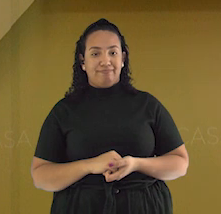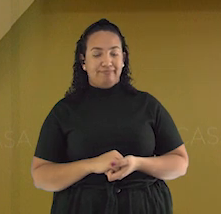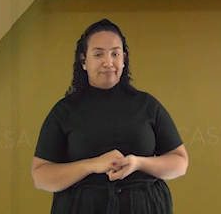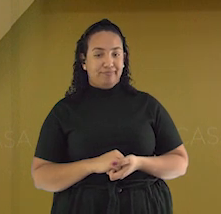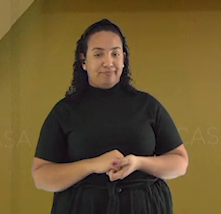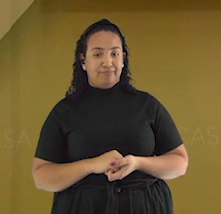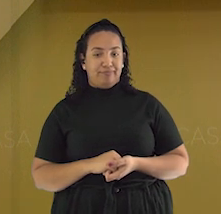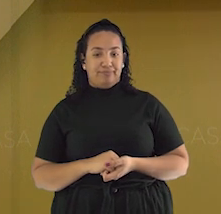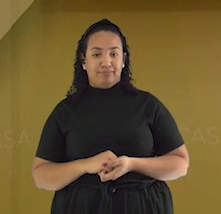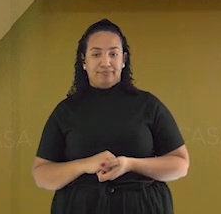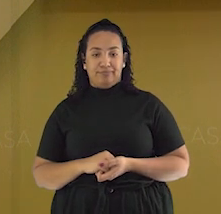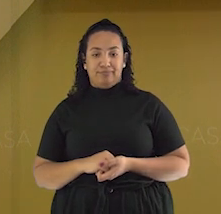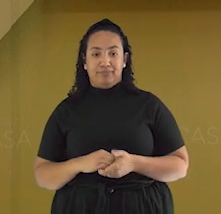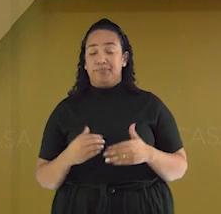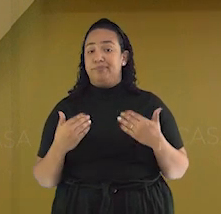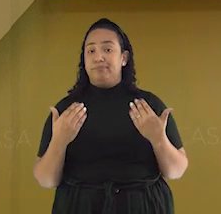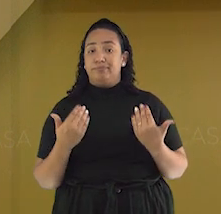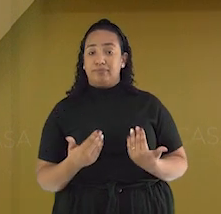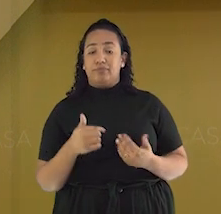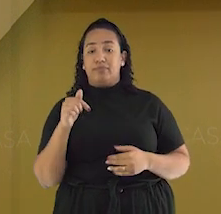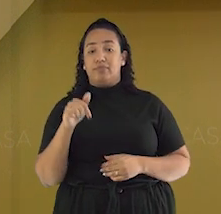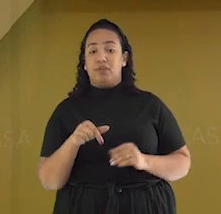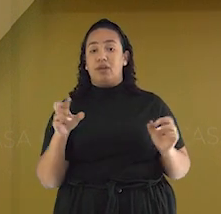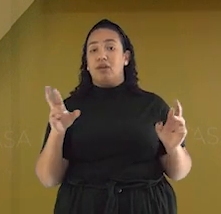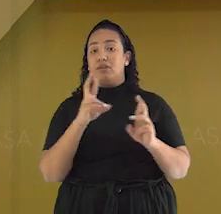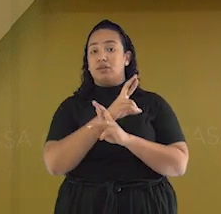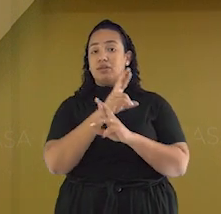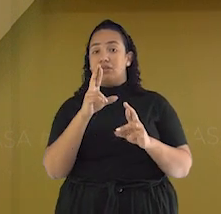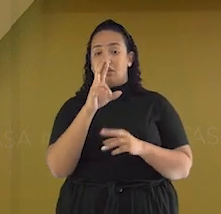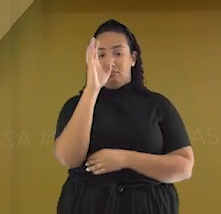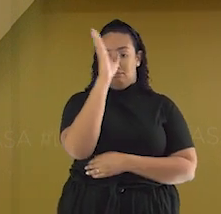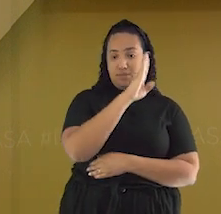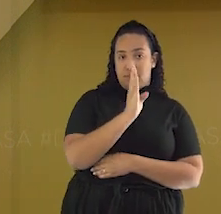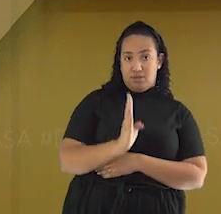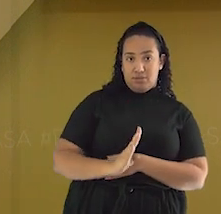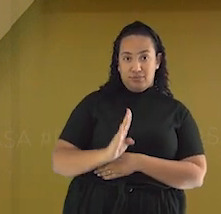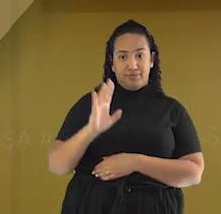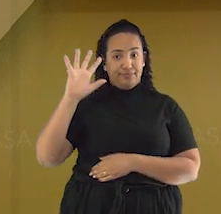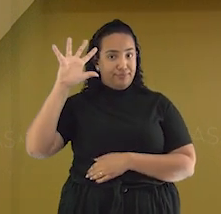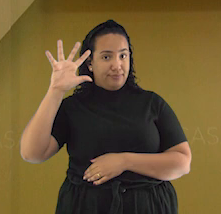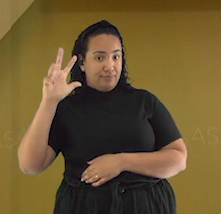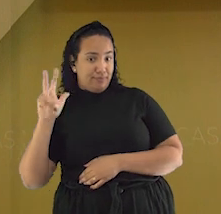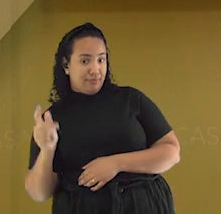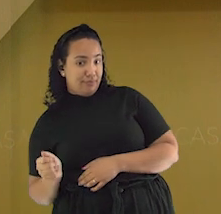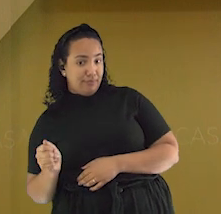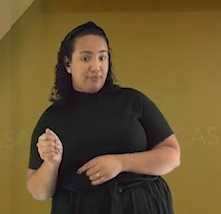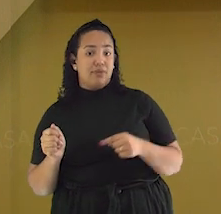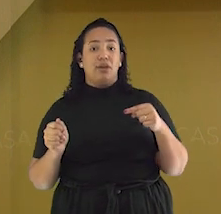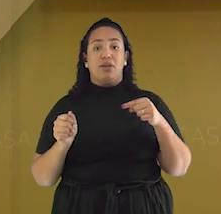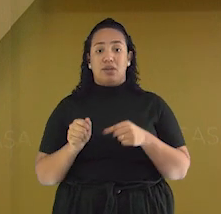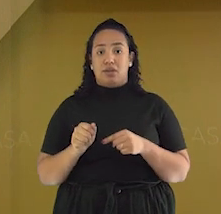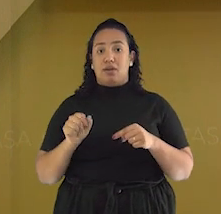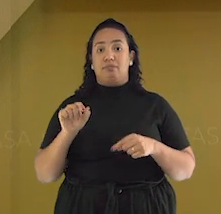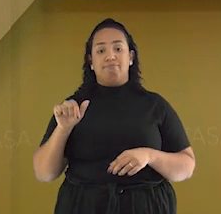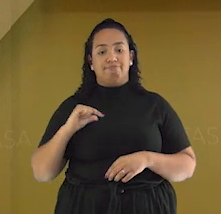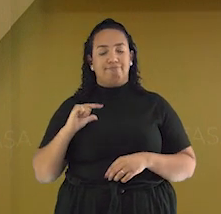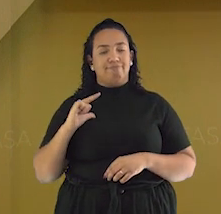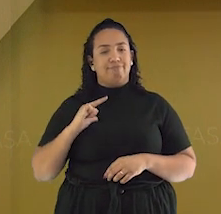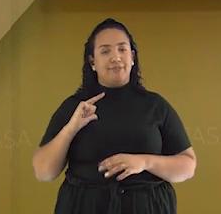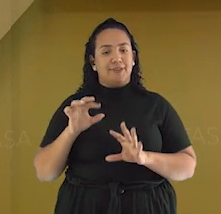quais se deu o encontro entre o Brasil e diferentes povos do continente africano, é tocar num ponto muito delicado de nossa história.